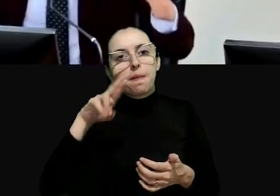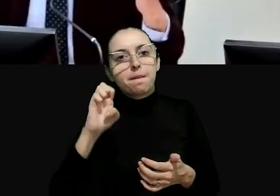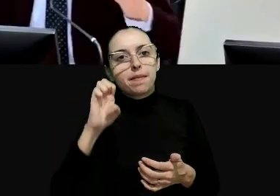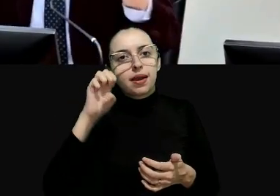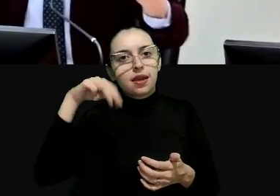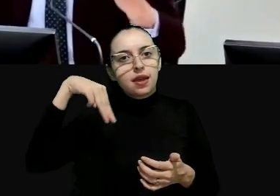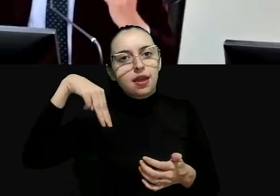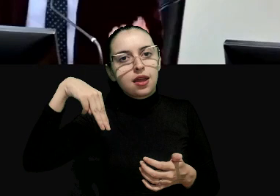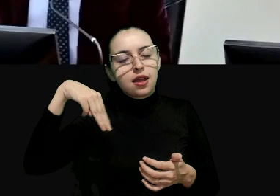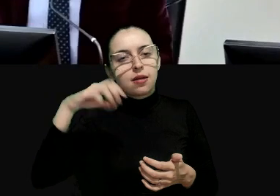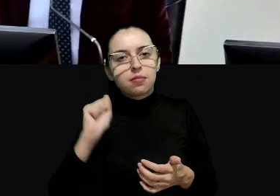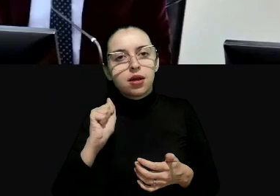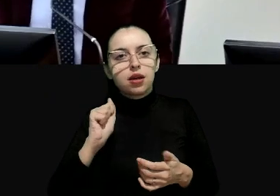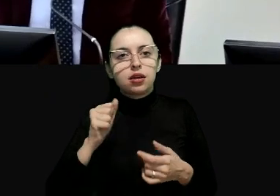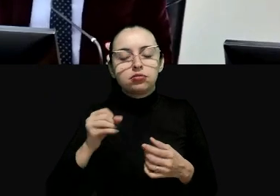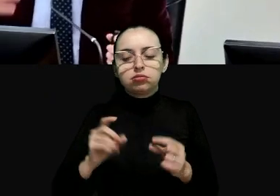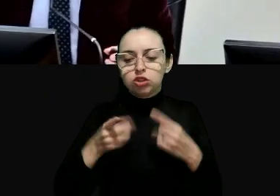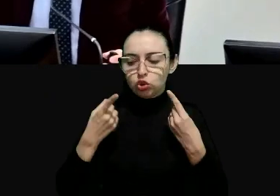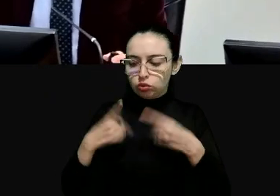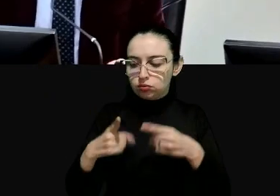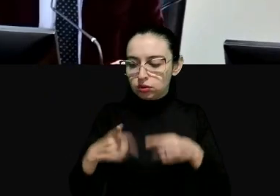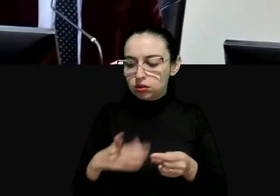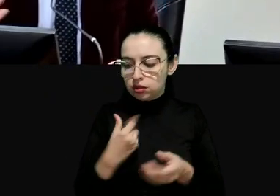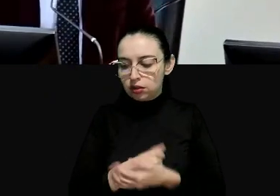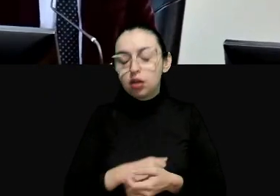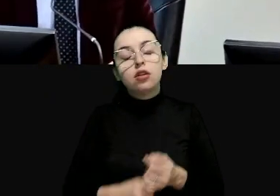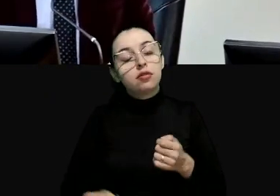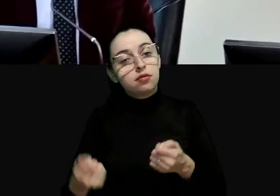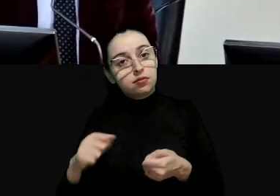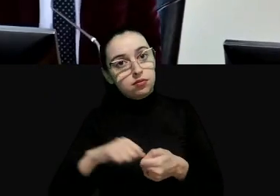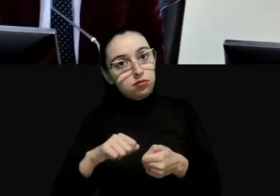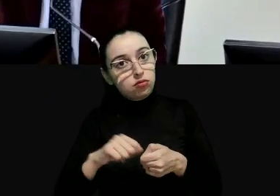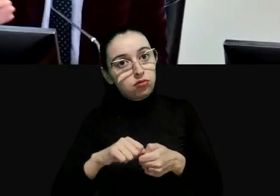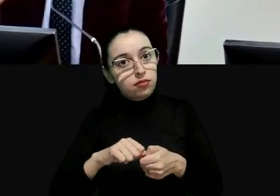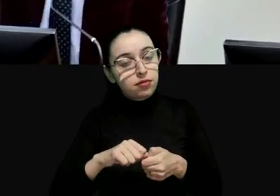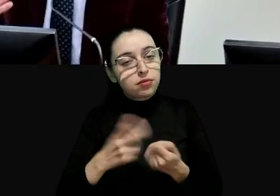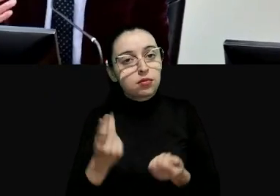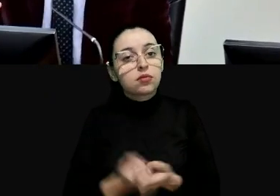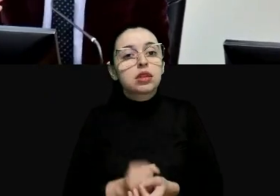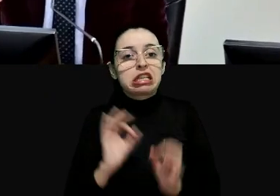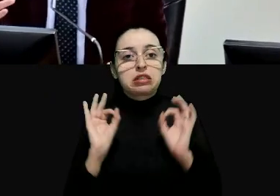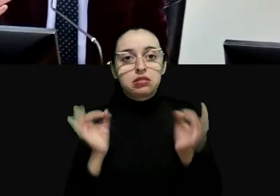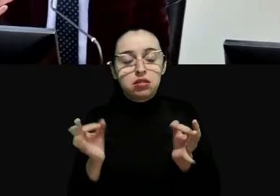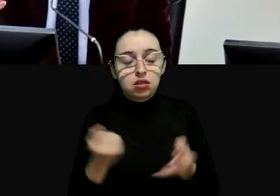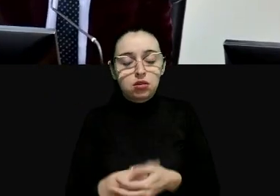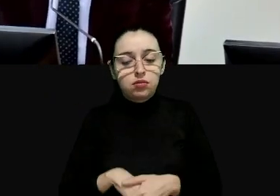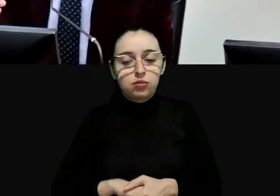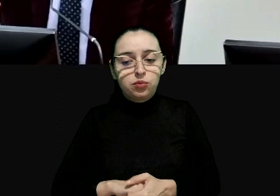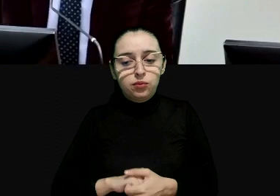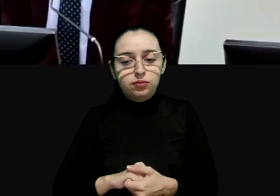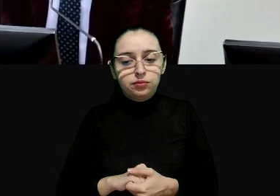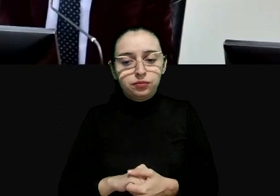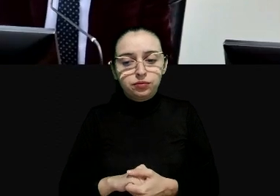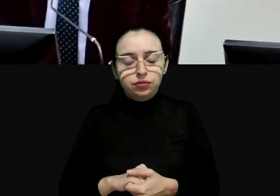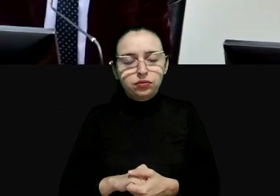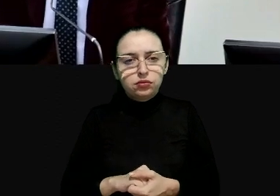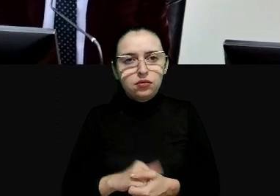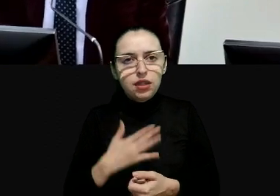se todo o resto do sistema judicial não funciona na lógica não pode ser assim então me parece que a lo melhor